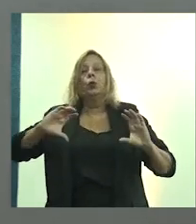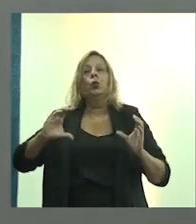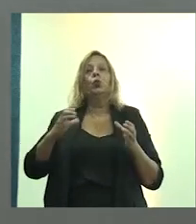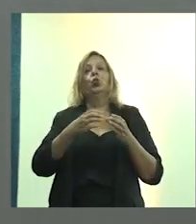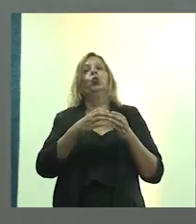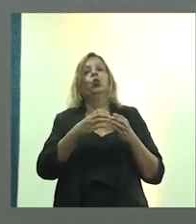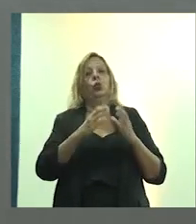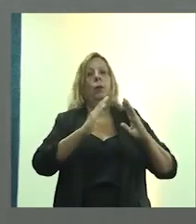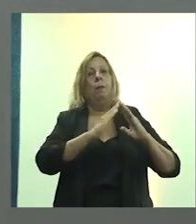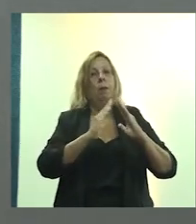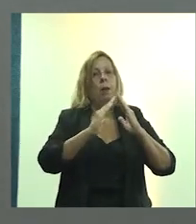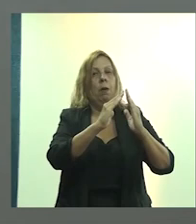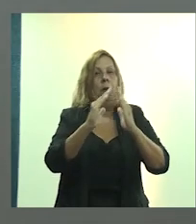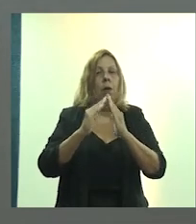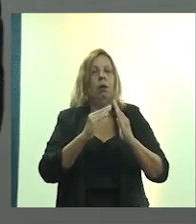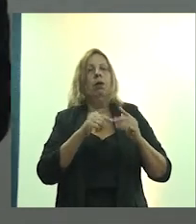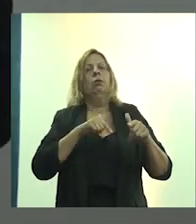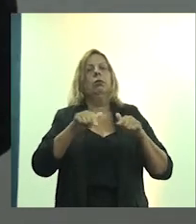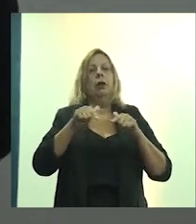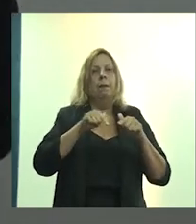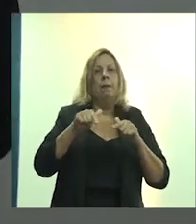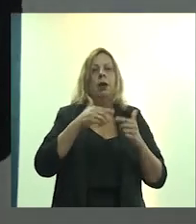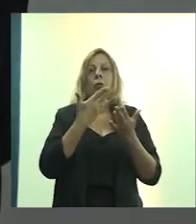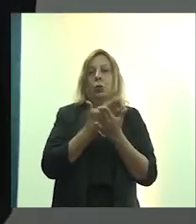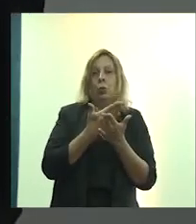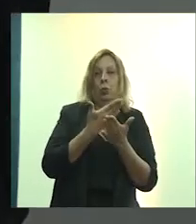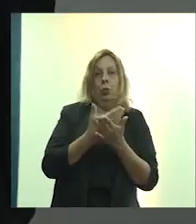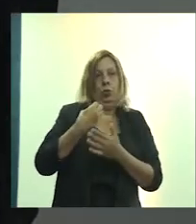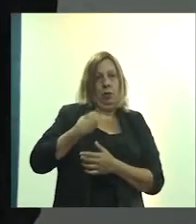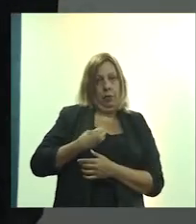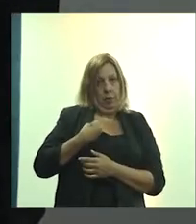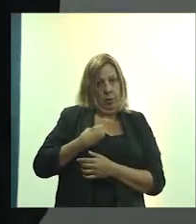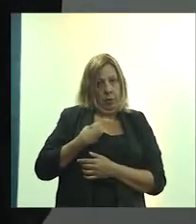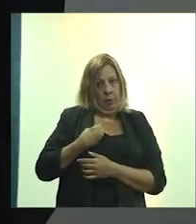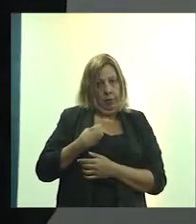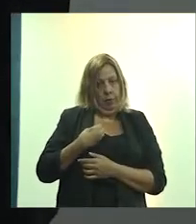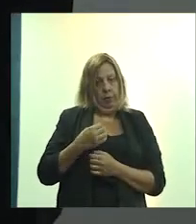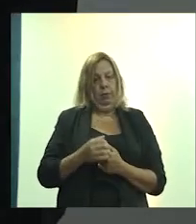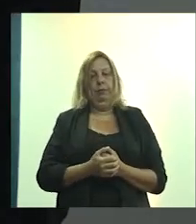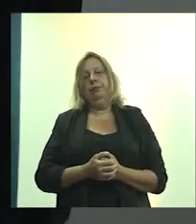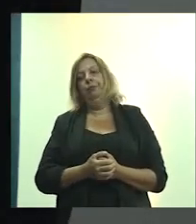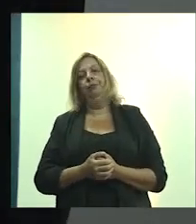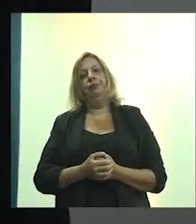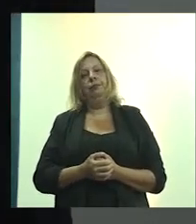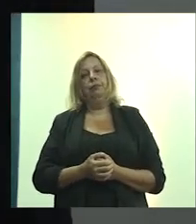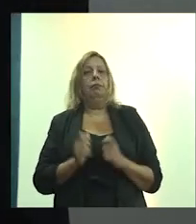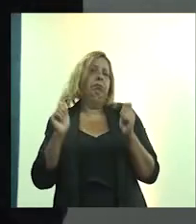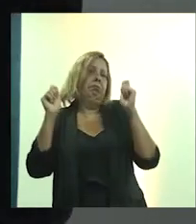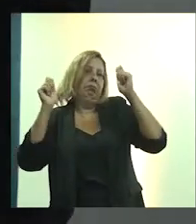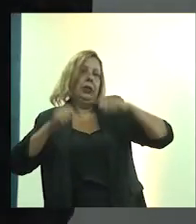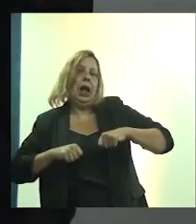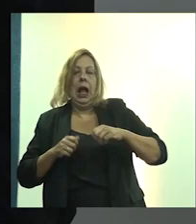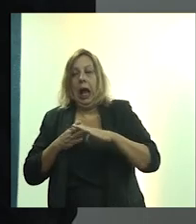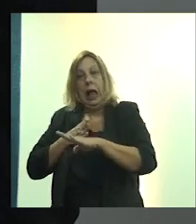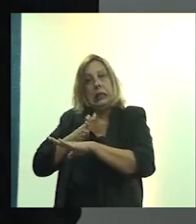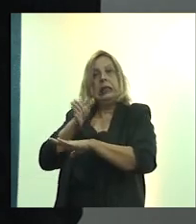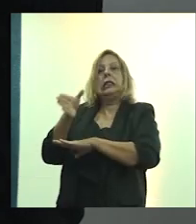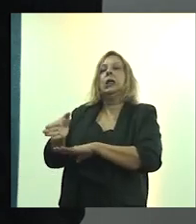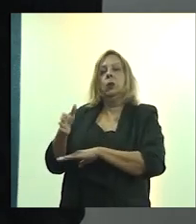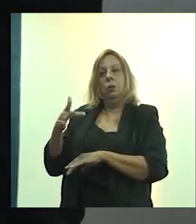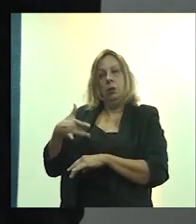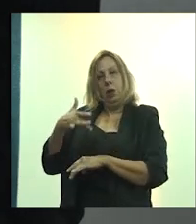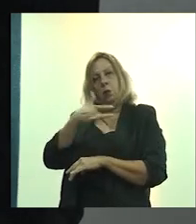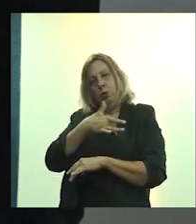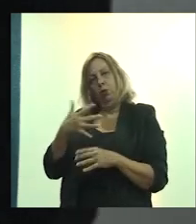pessoas moram, trabalham, estudam e vivem. Então, elas garantem à população um acesso à saúde de